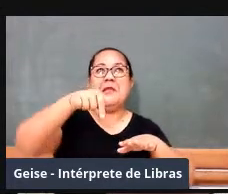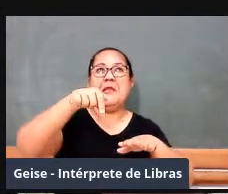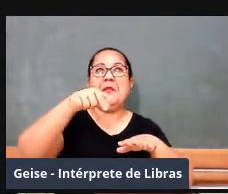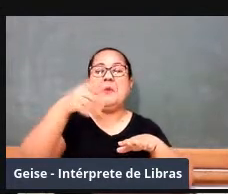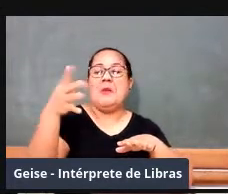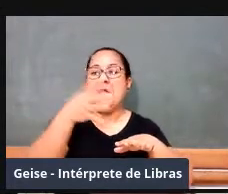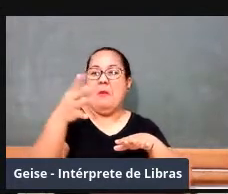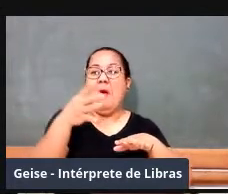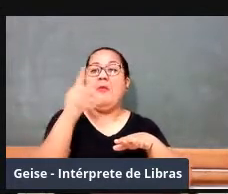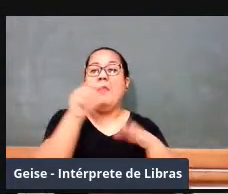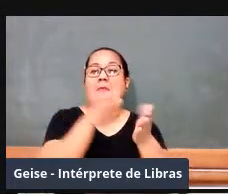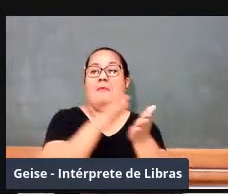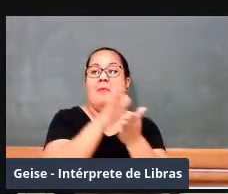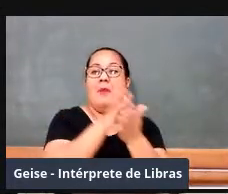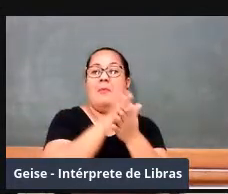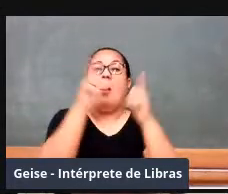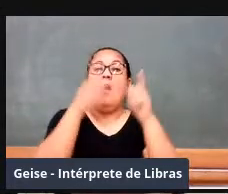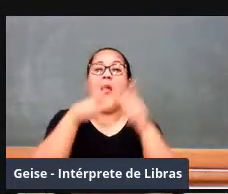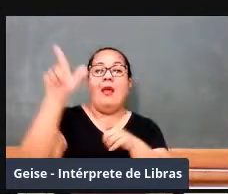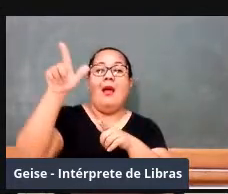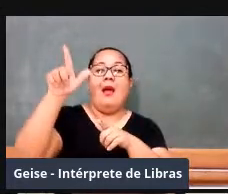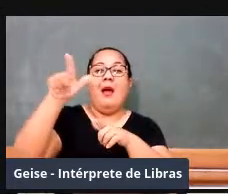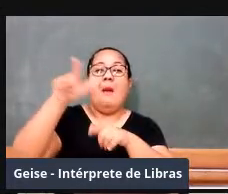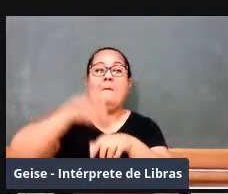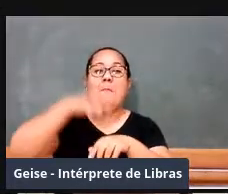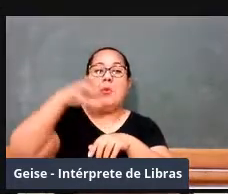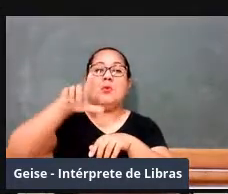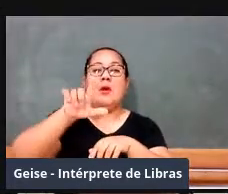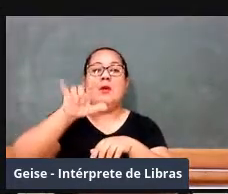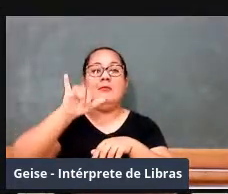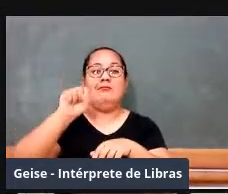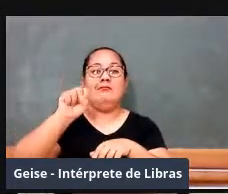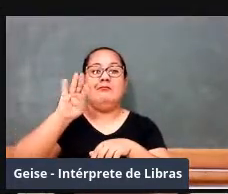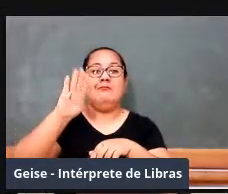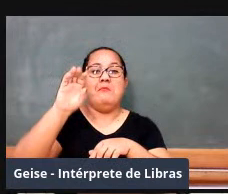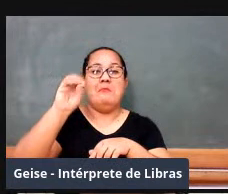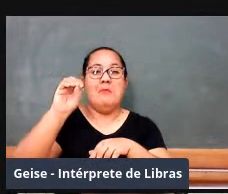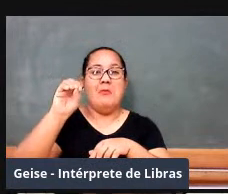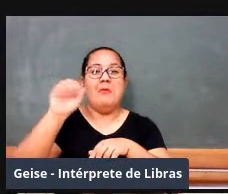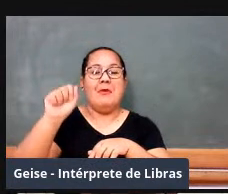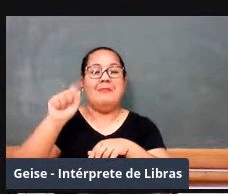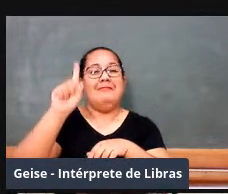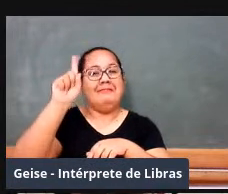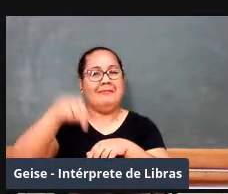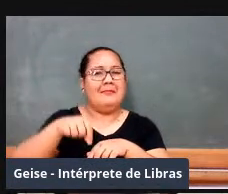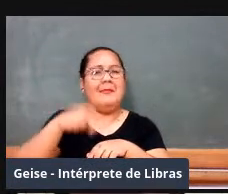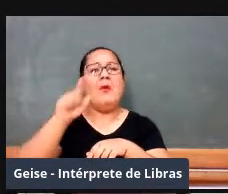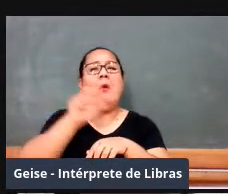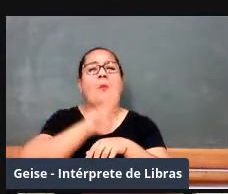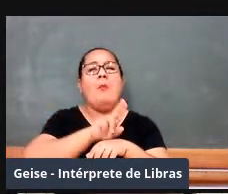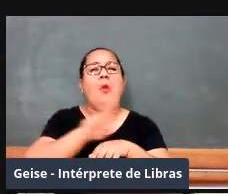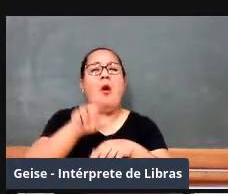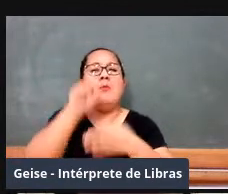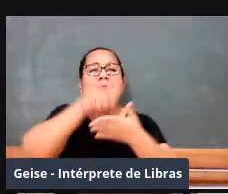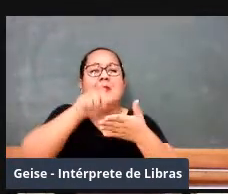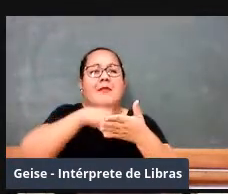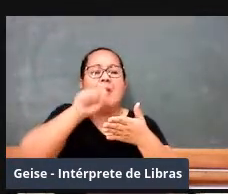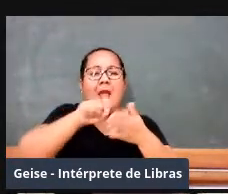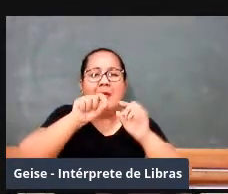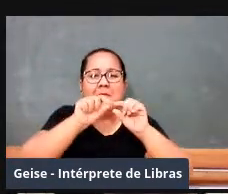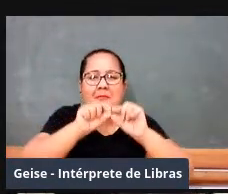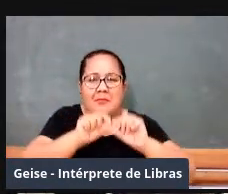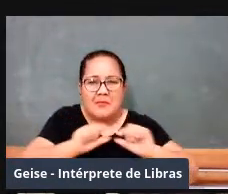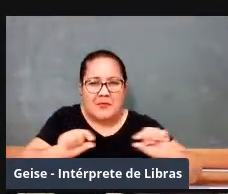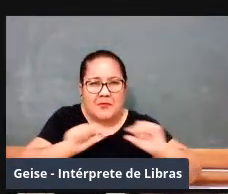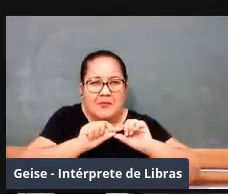não é? Em Lisboa, e ele foi escrito por este nome que está aqui na parte inferior,